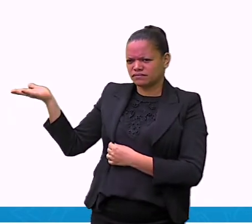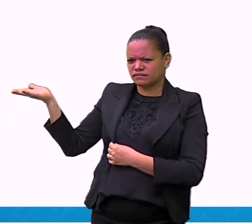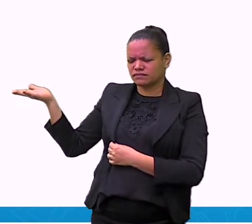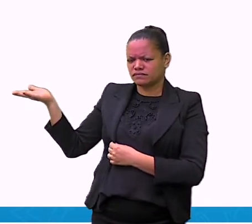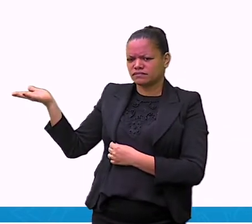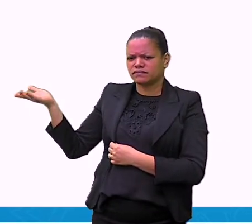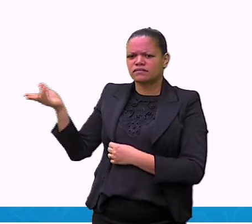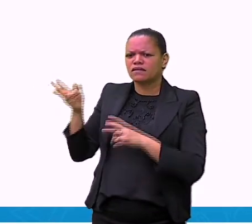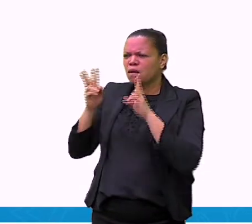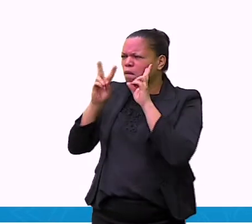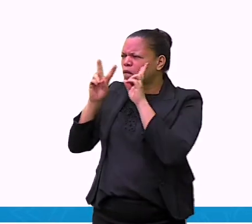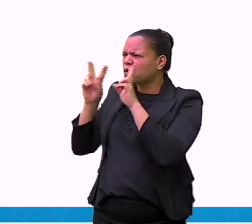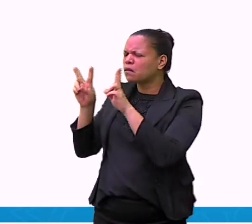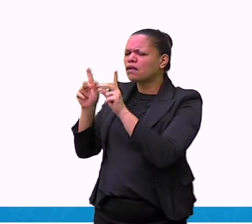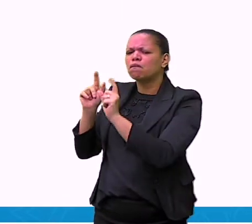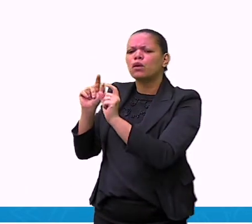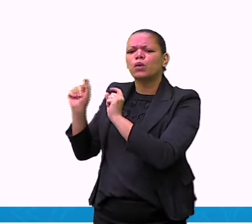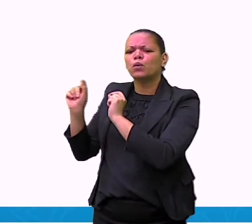vê aí?